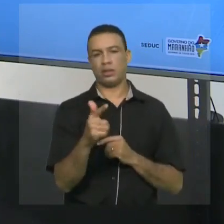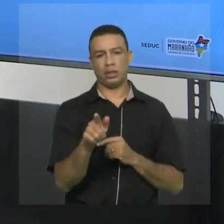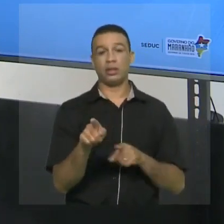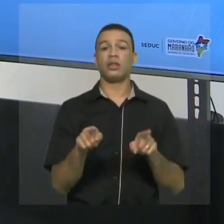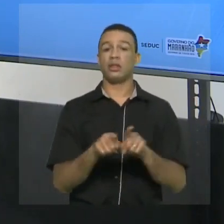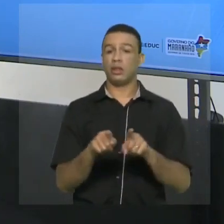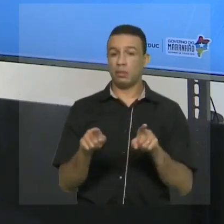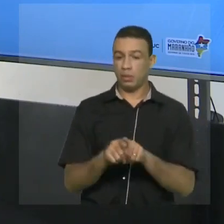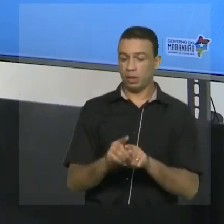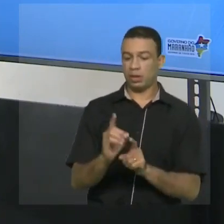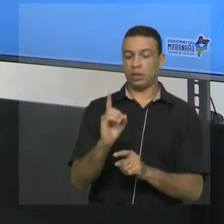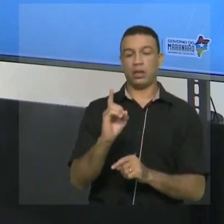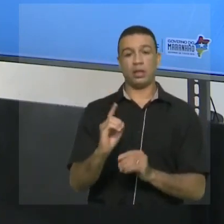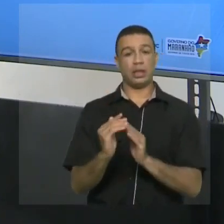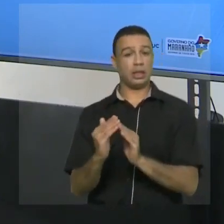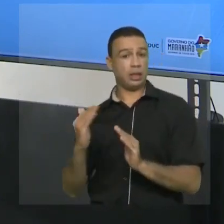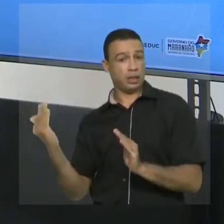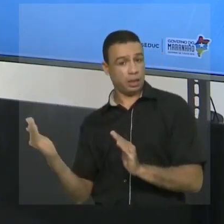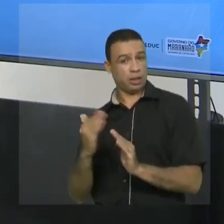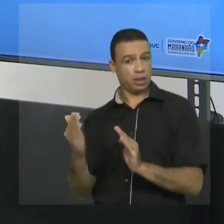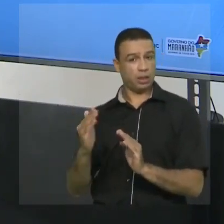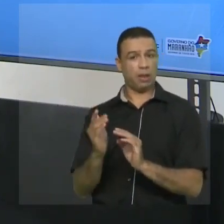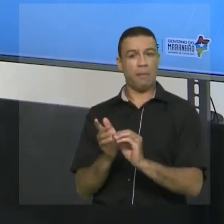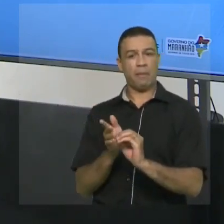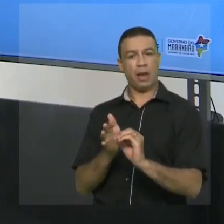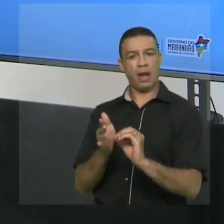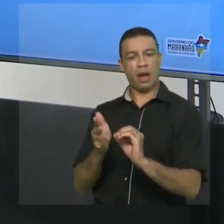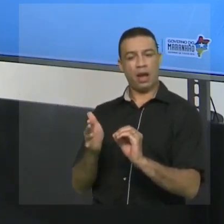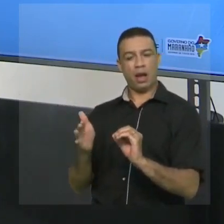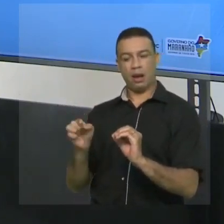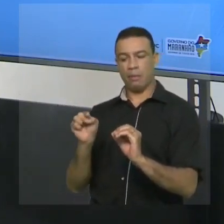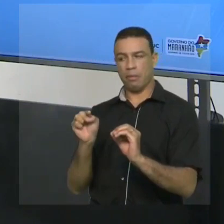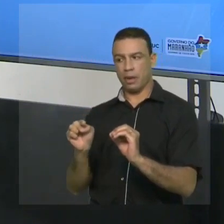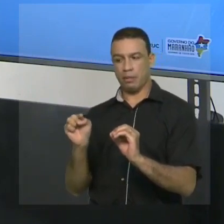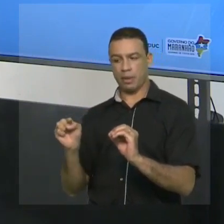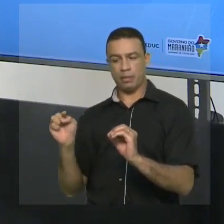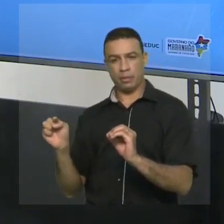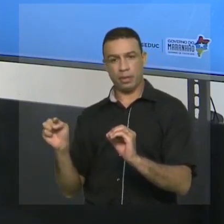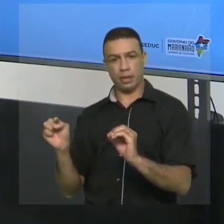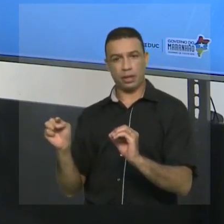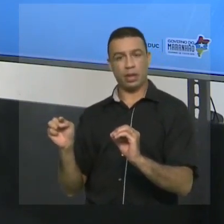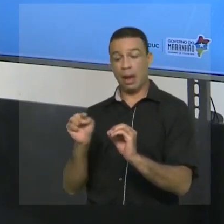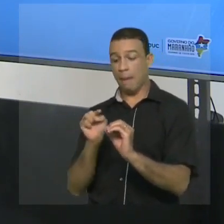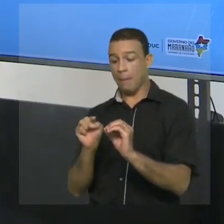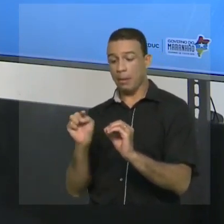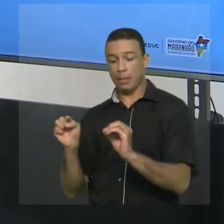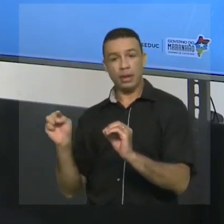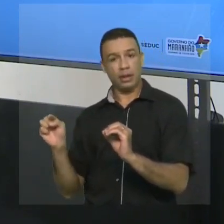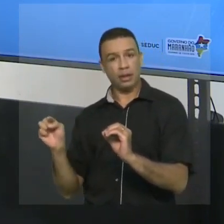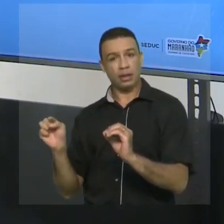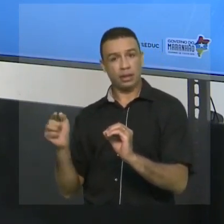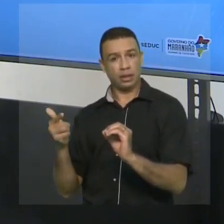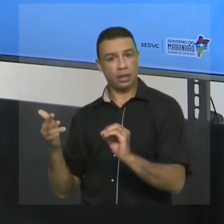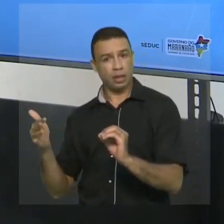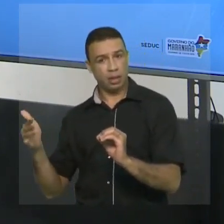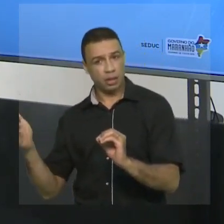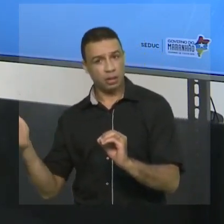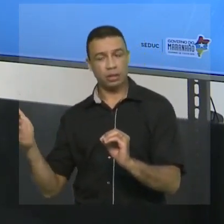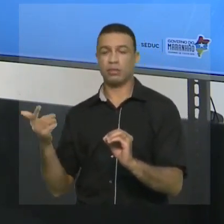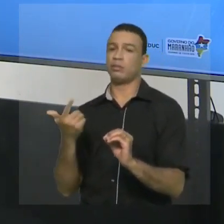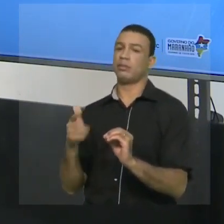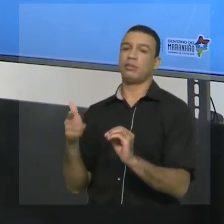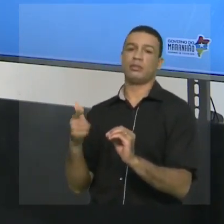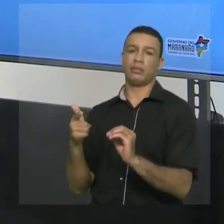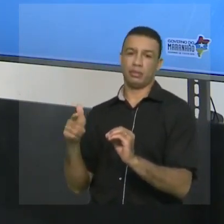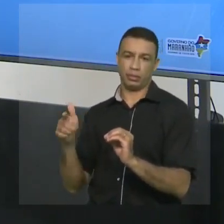existe o maior número inteiro, tá? Sempre que você pensar em um número maior, vai existir um maior que